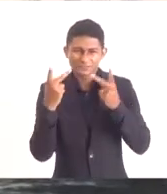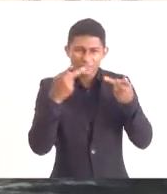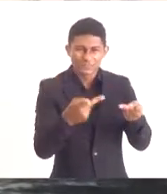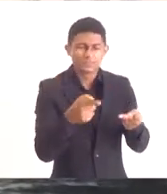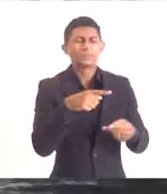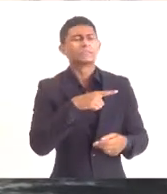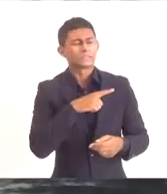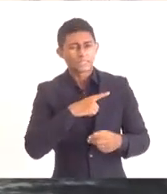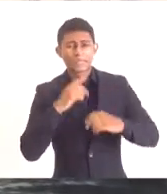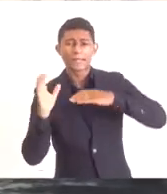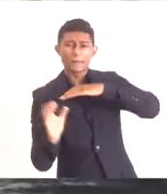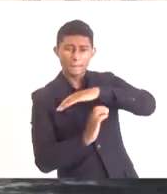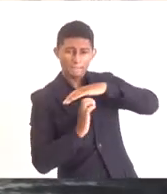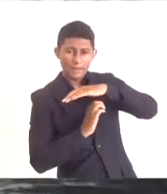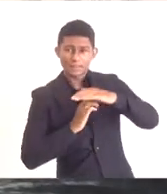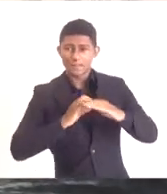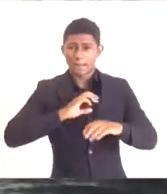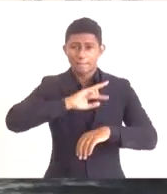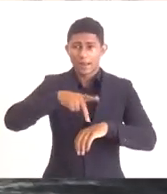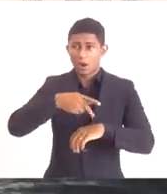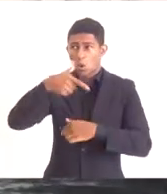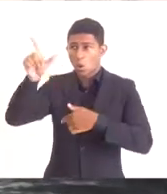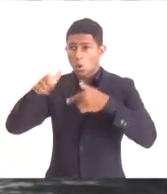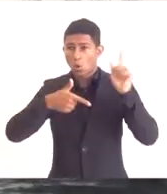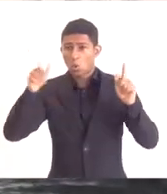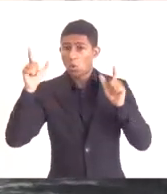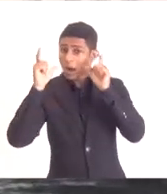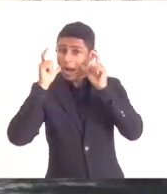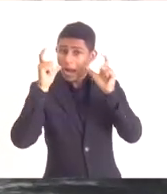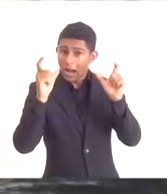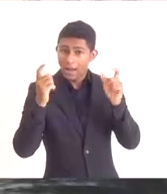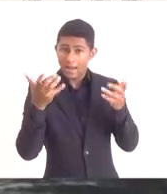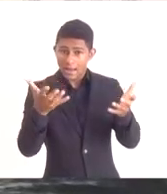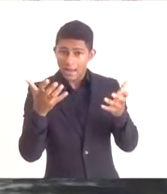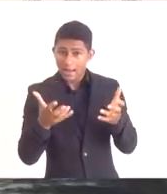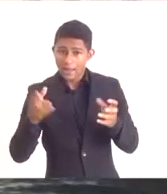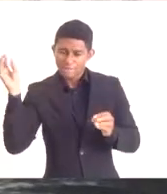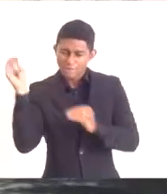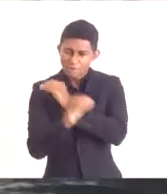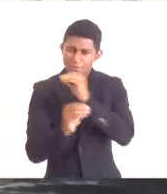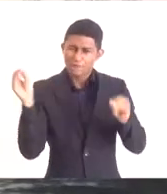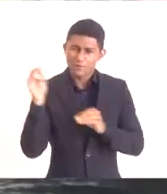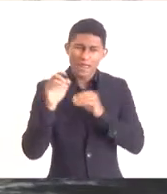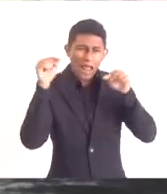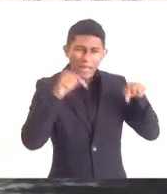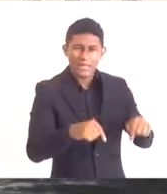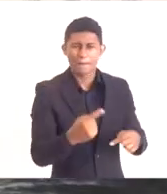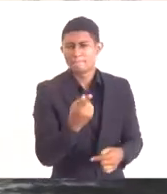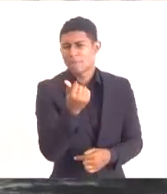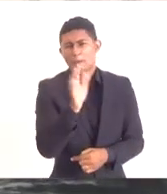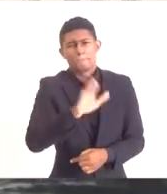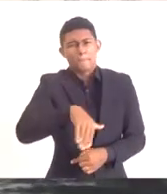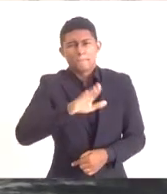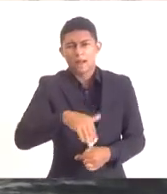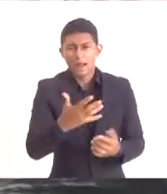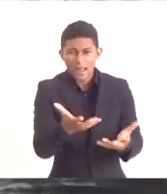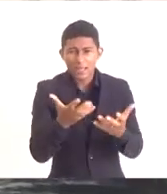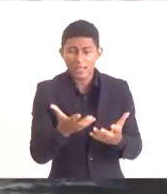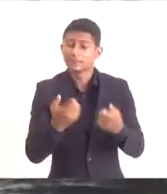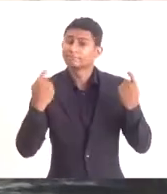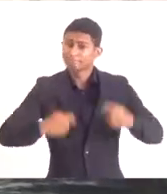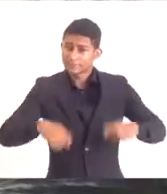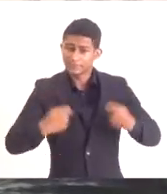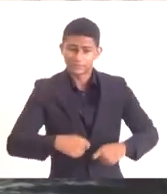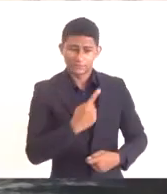internacionais para a gente trazer empresas que queiram se estabelecer aqui a custo muito baixo. E a gente precisa que esse fundo seja